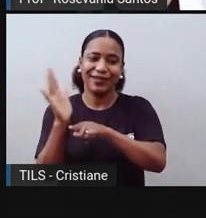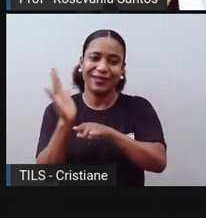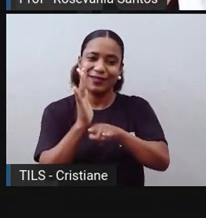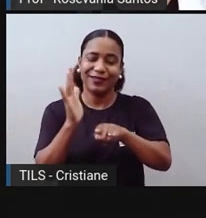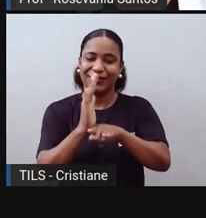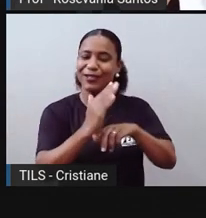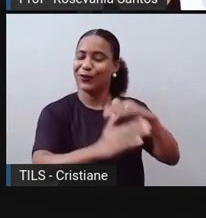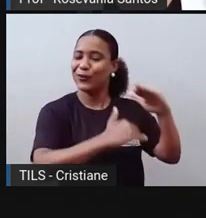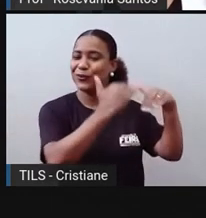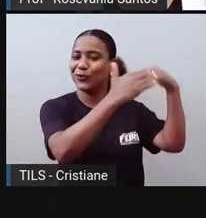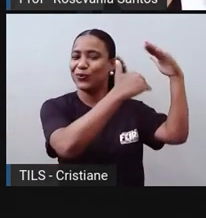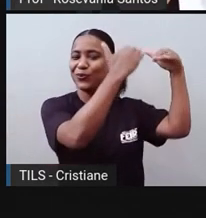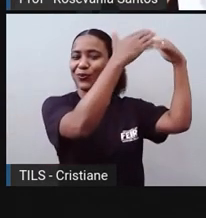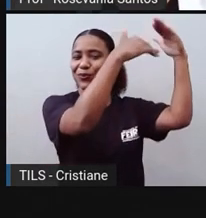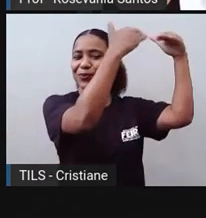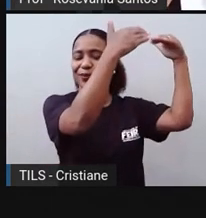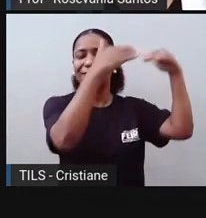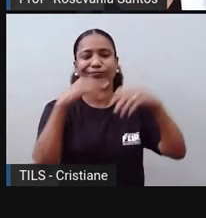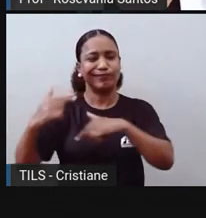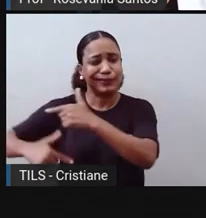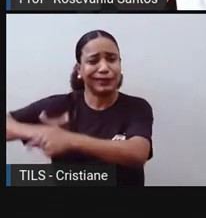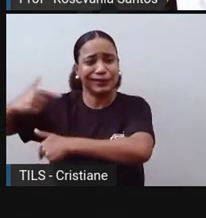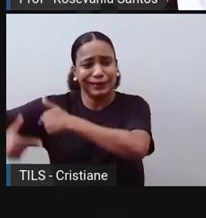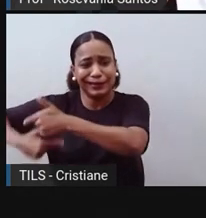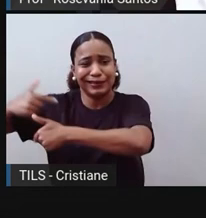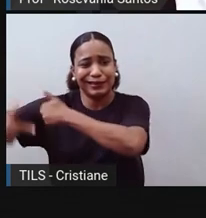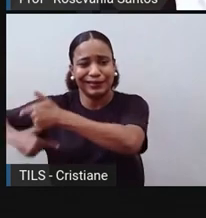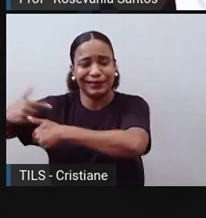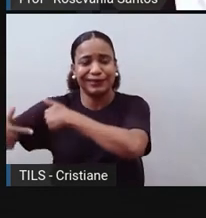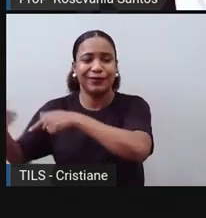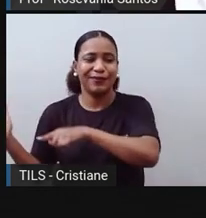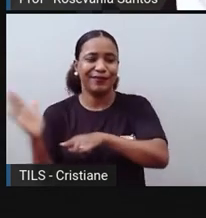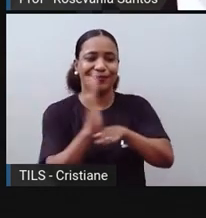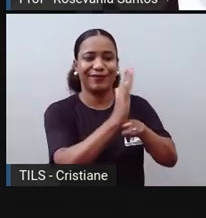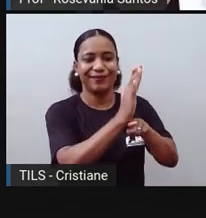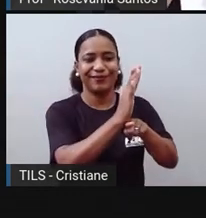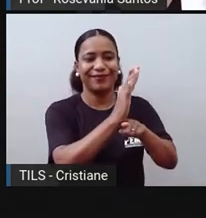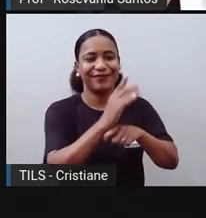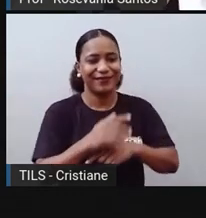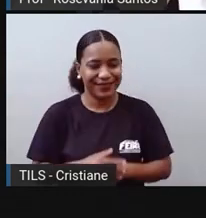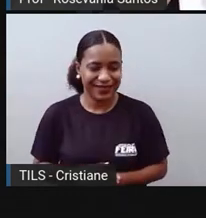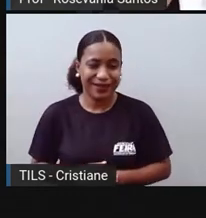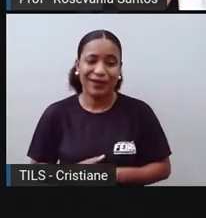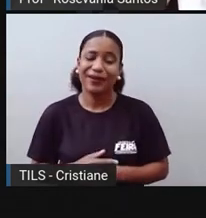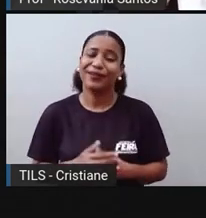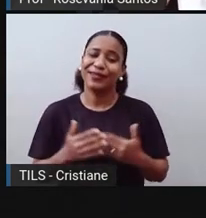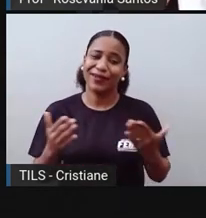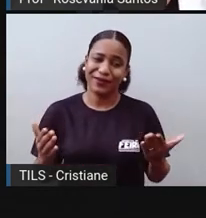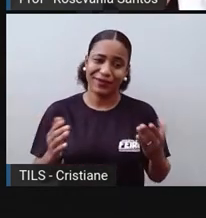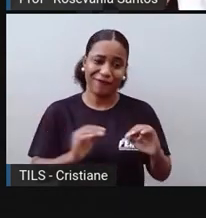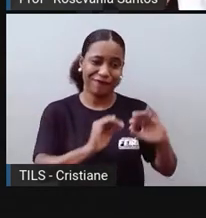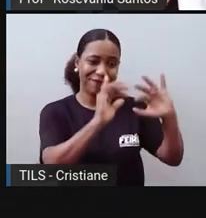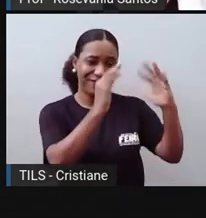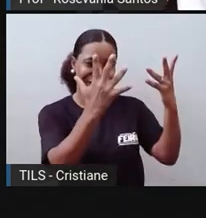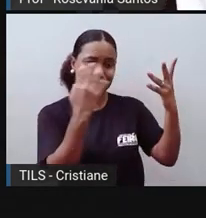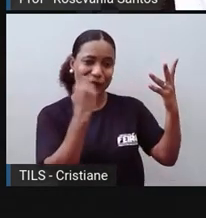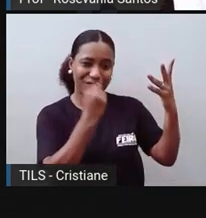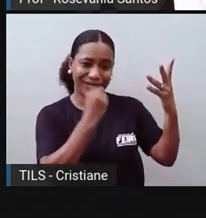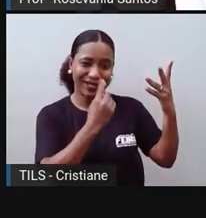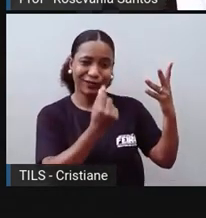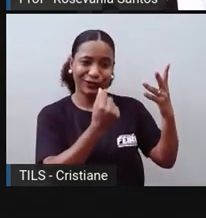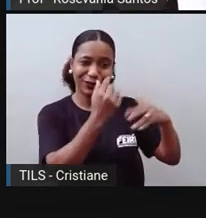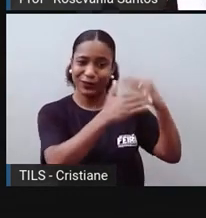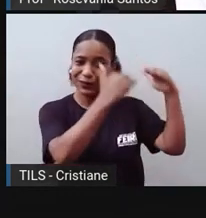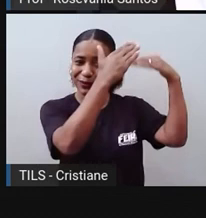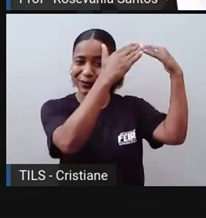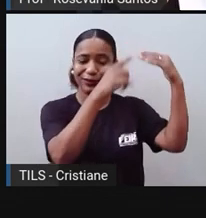nessa festa, como, vamos dizer assim, os convidados, eles entram pela área de serviço, infelizmente, né?